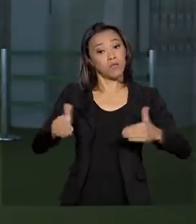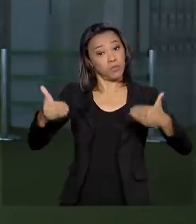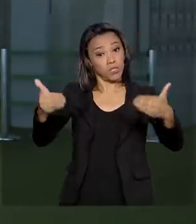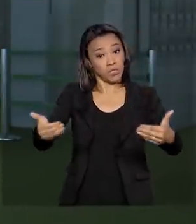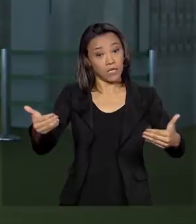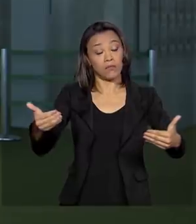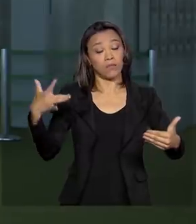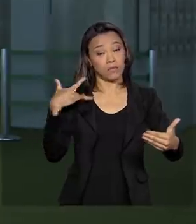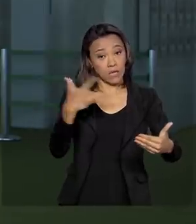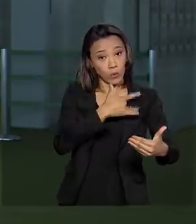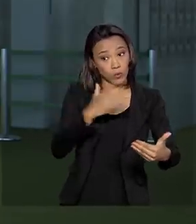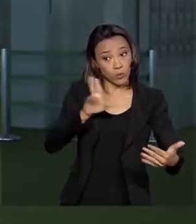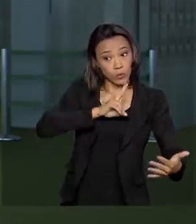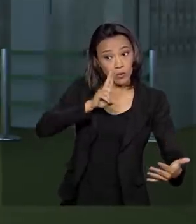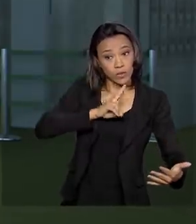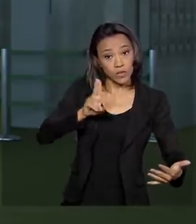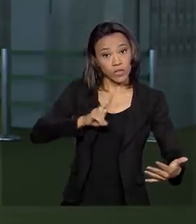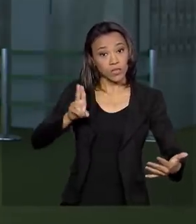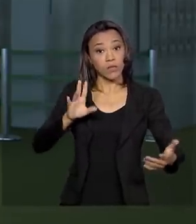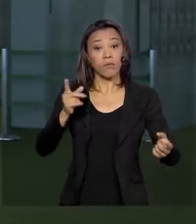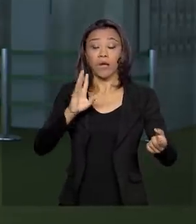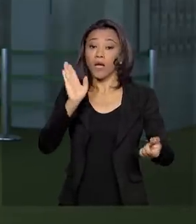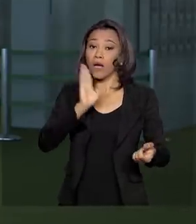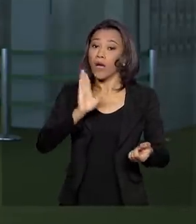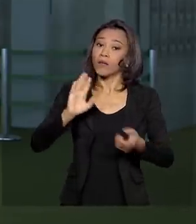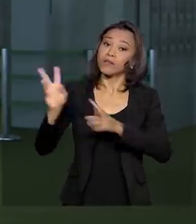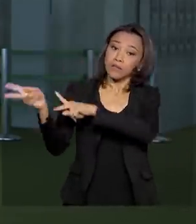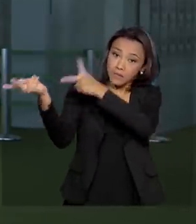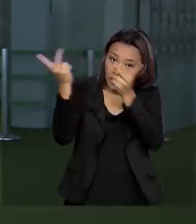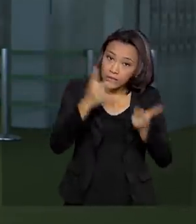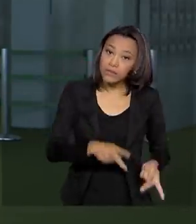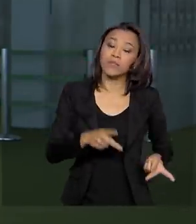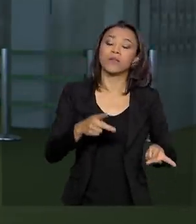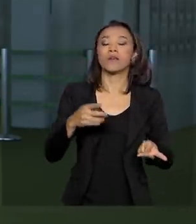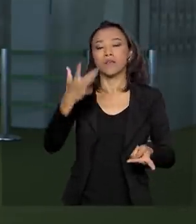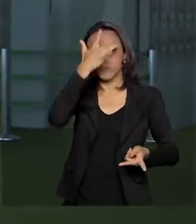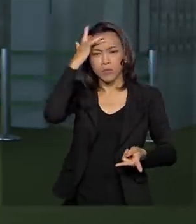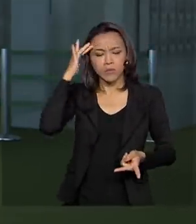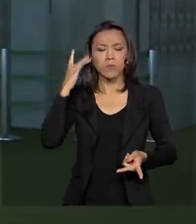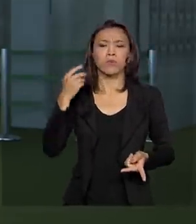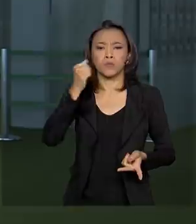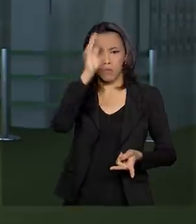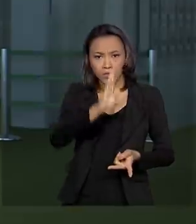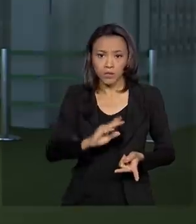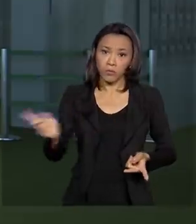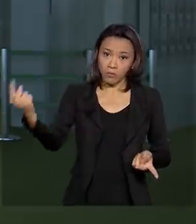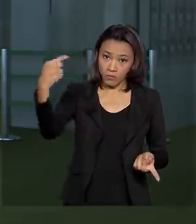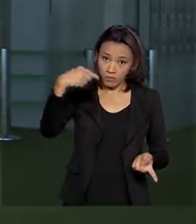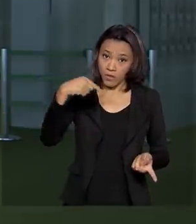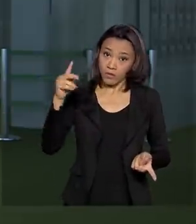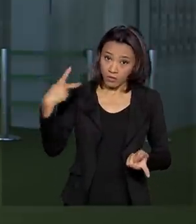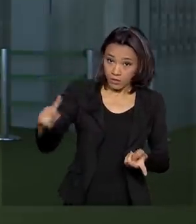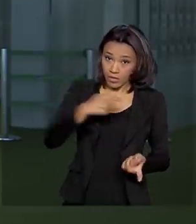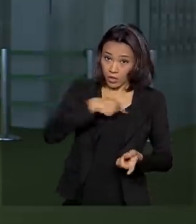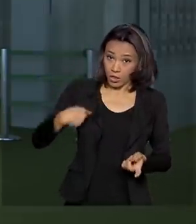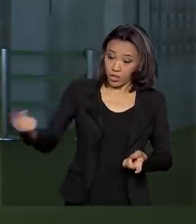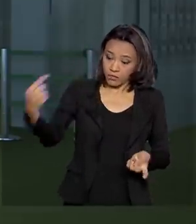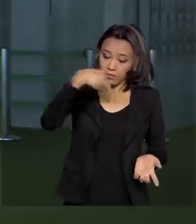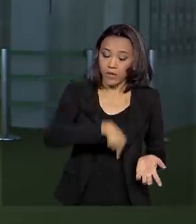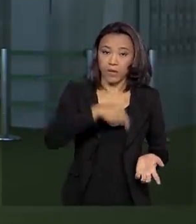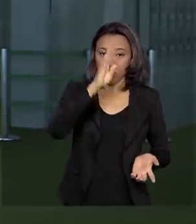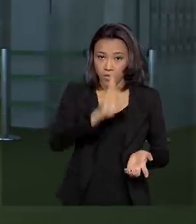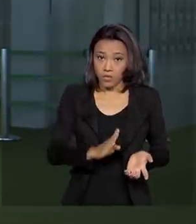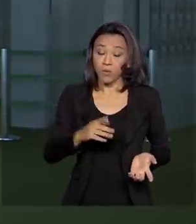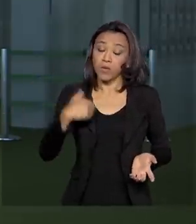emergência para facilitar a repatriação e também essa quarentena. A maior preocupação, claro, do governo brasileiro